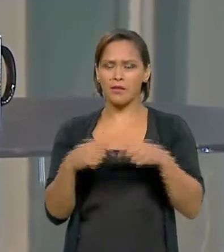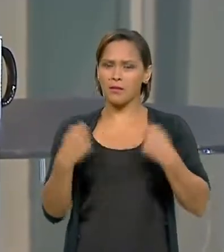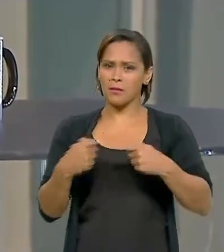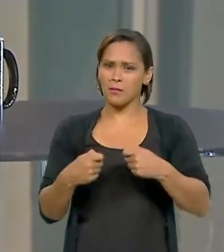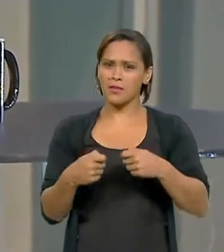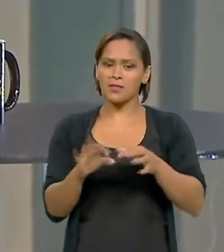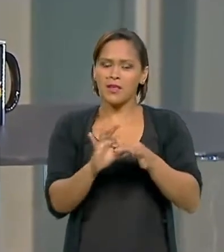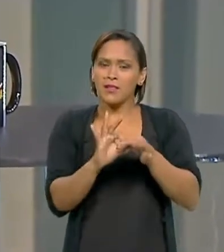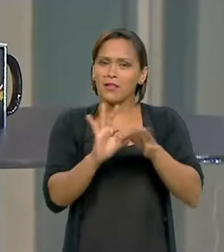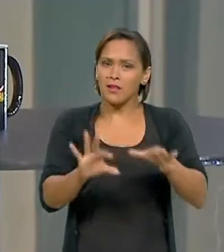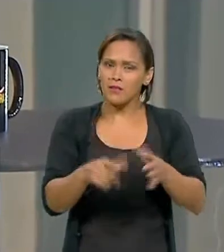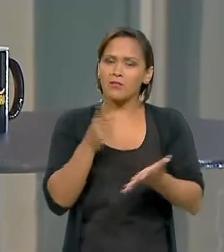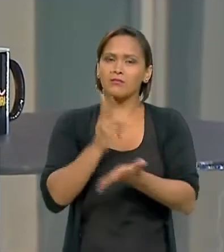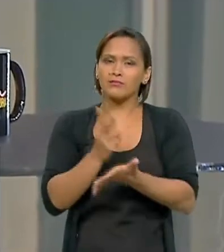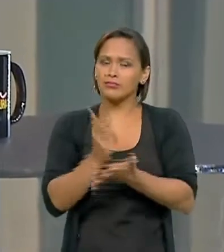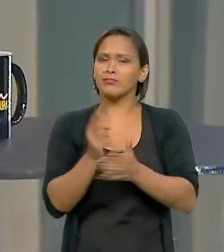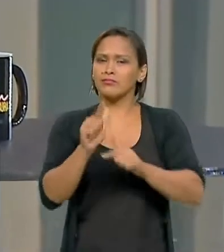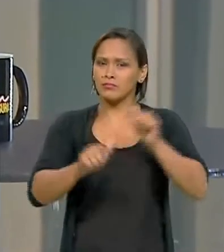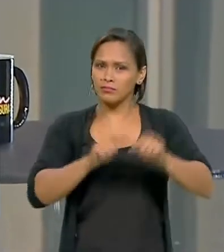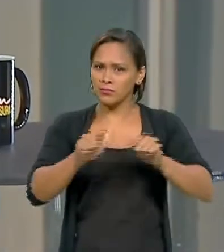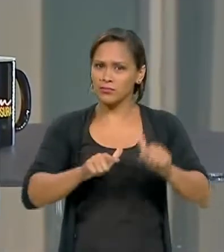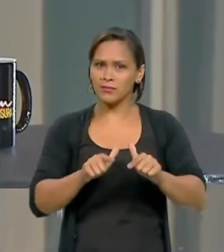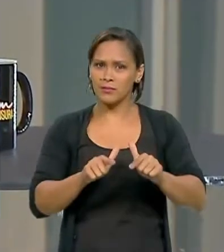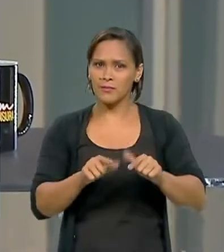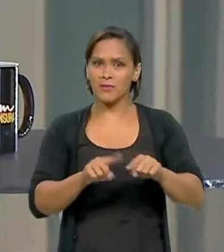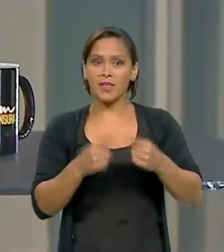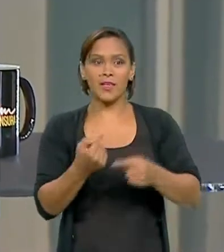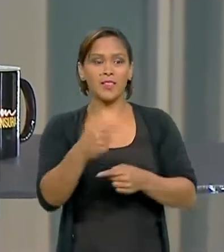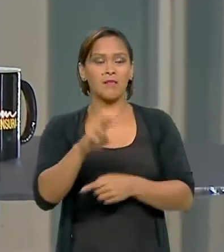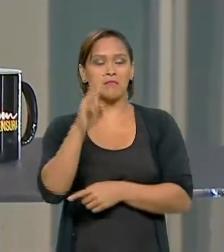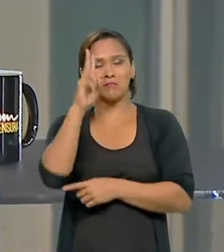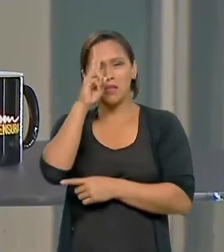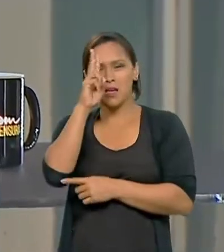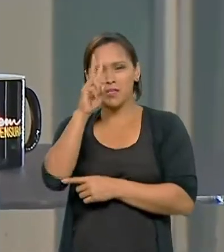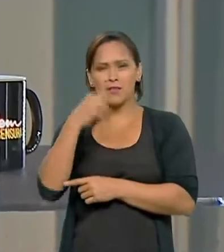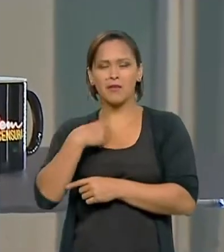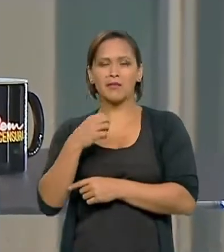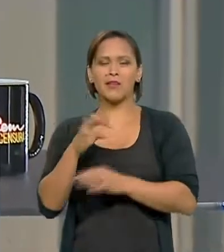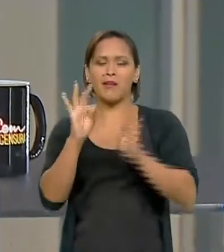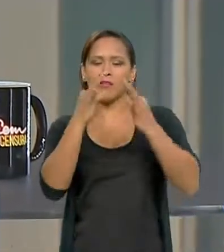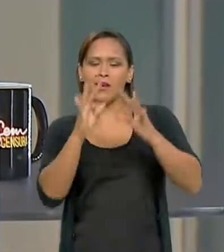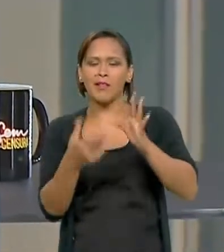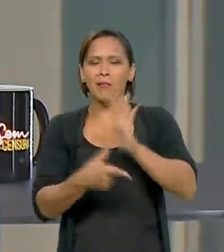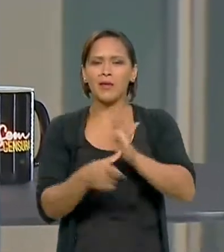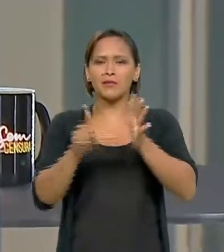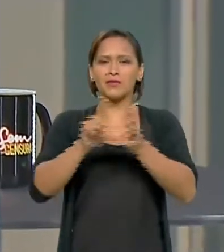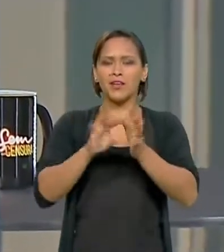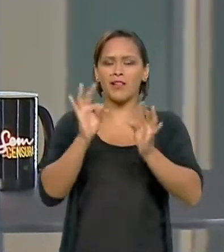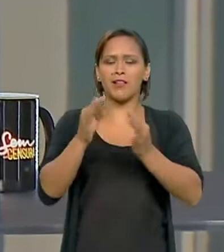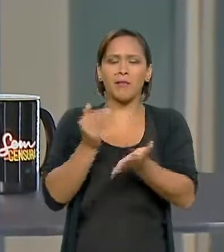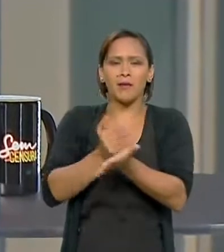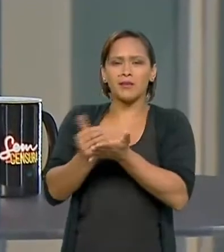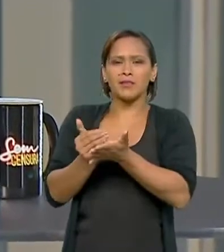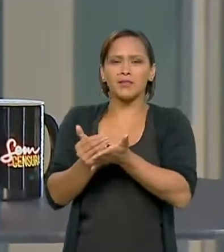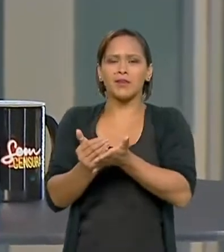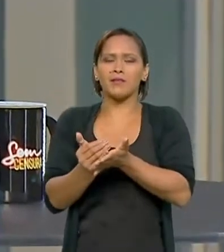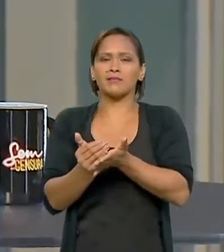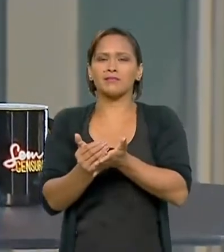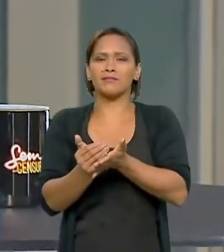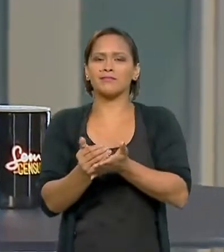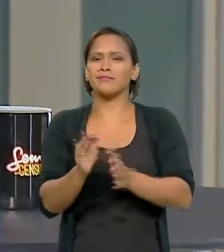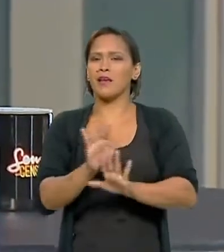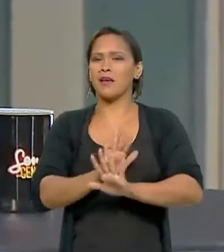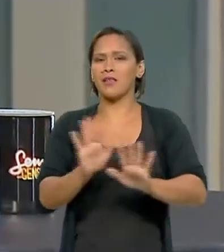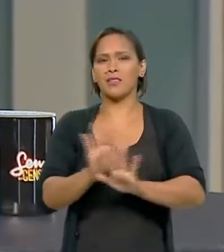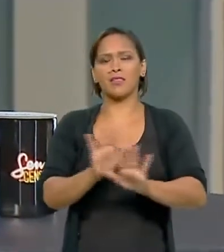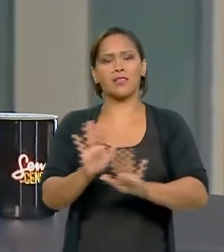cliente da maneira que lhes parece melhor. Então, essa história, tratamento precoce, tratamento inicial, tratamento não sei o isso